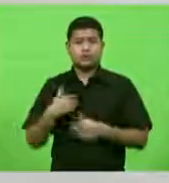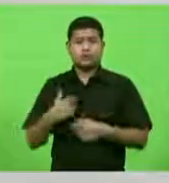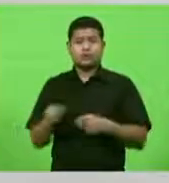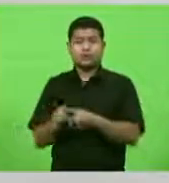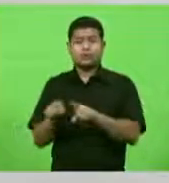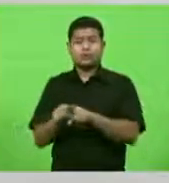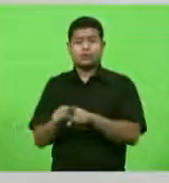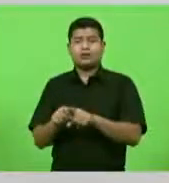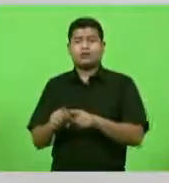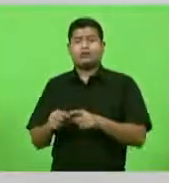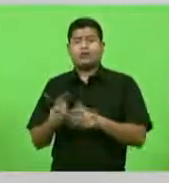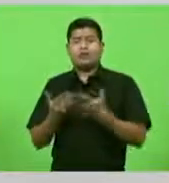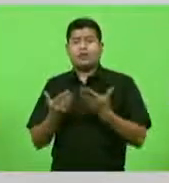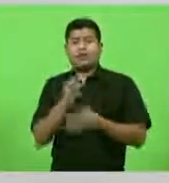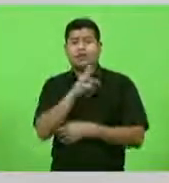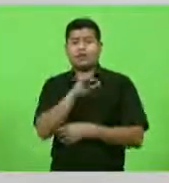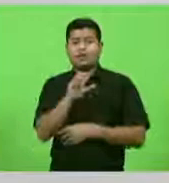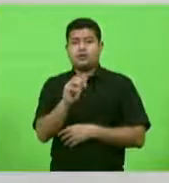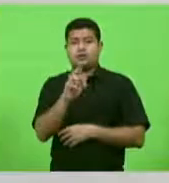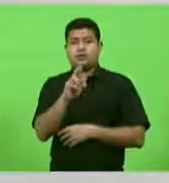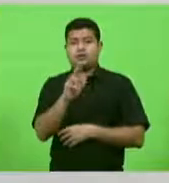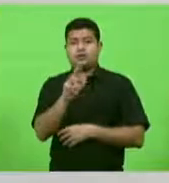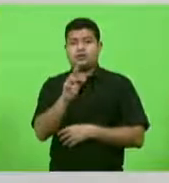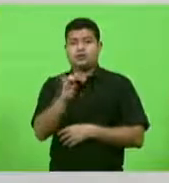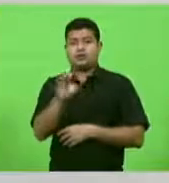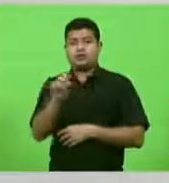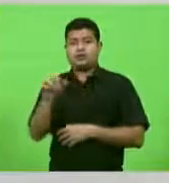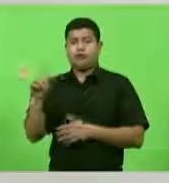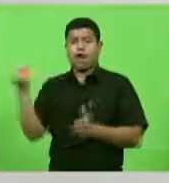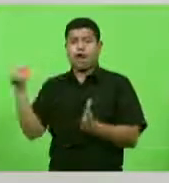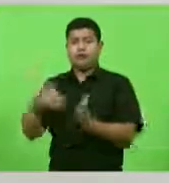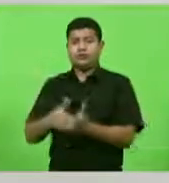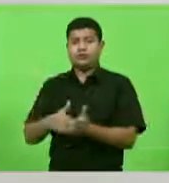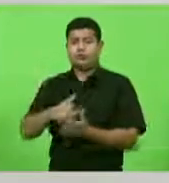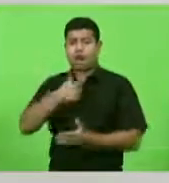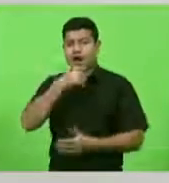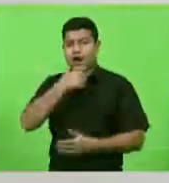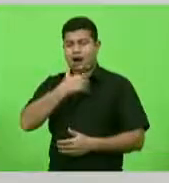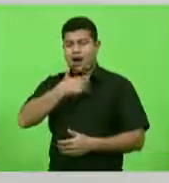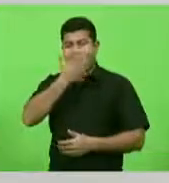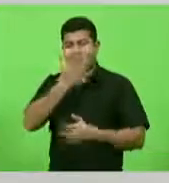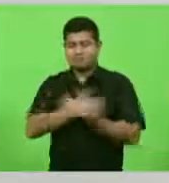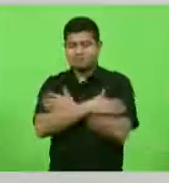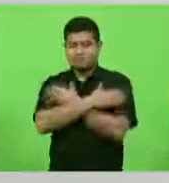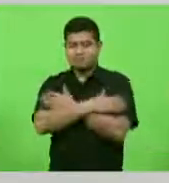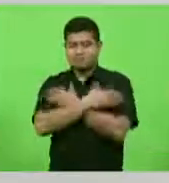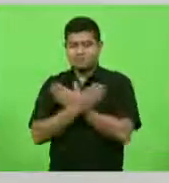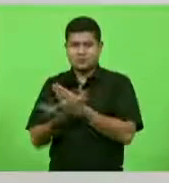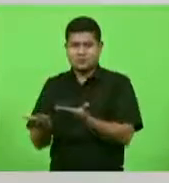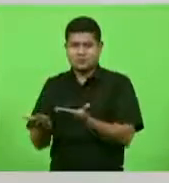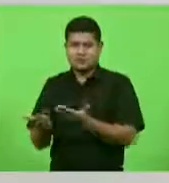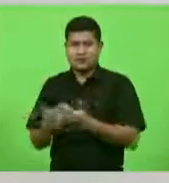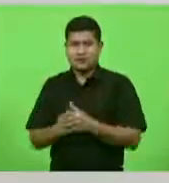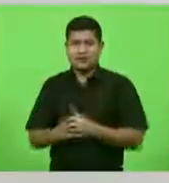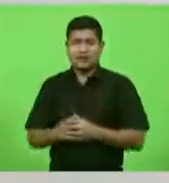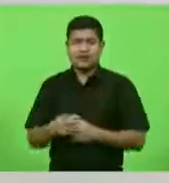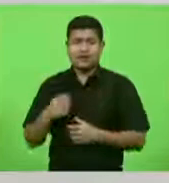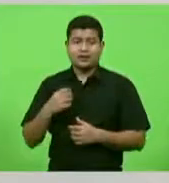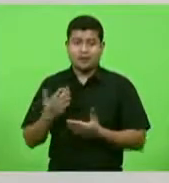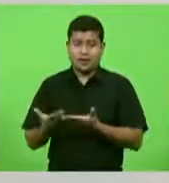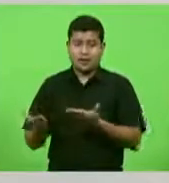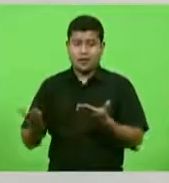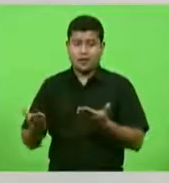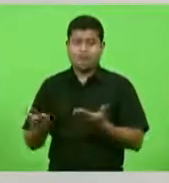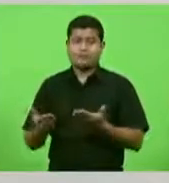está num pacote de obras aí, no radar do governo, que, nessa hora, gera uma grande insegurança. Então, que o governo se